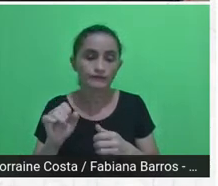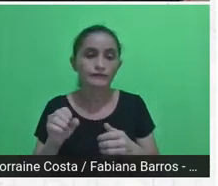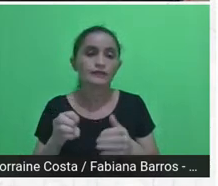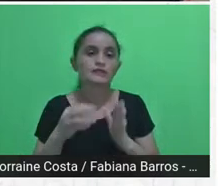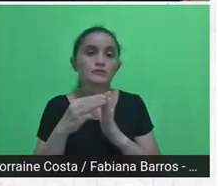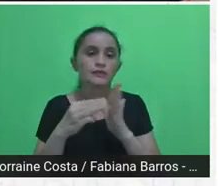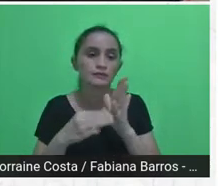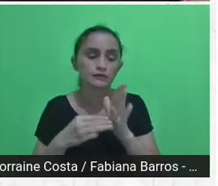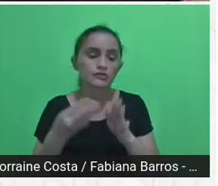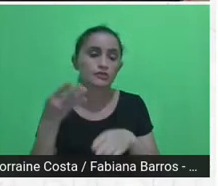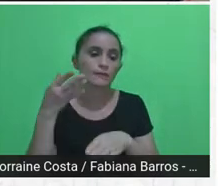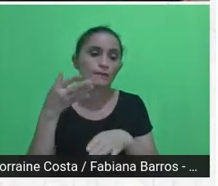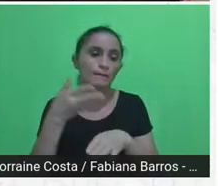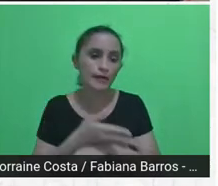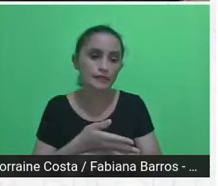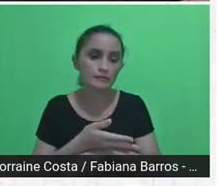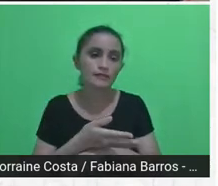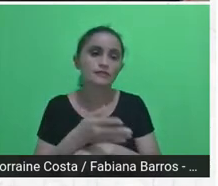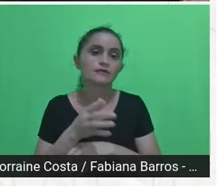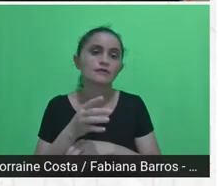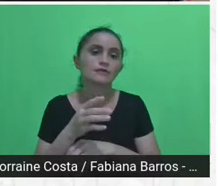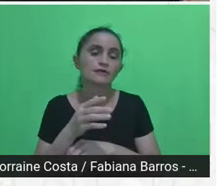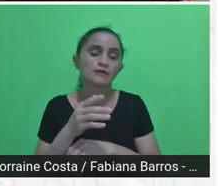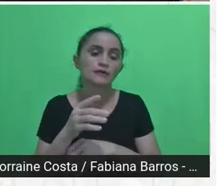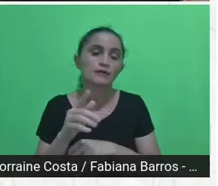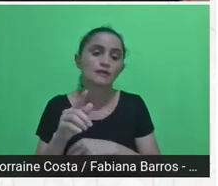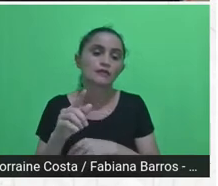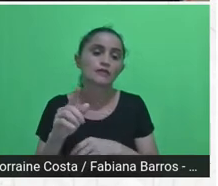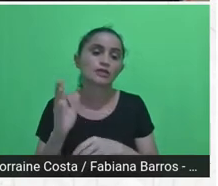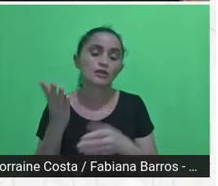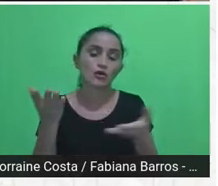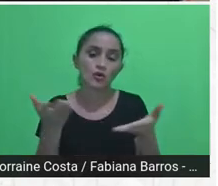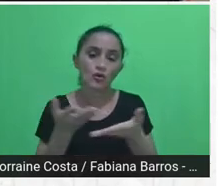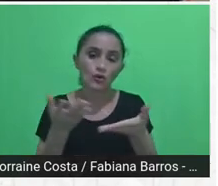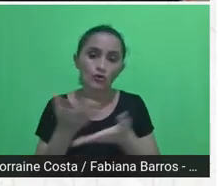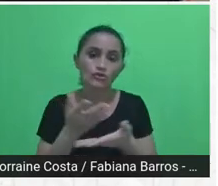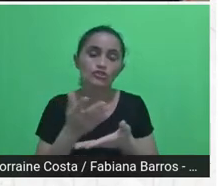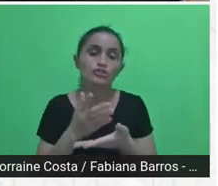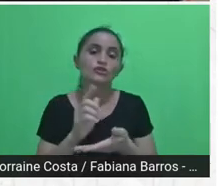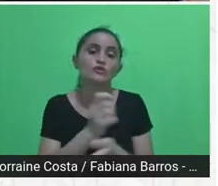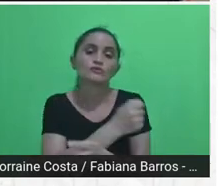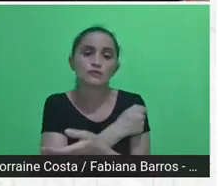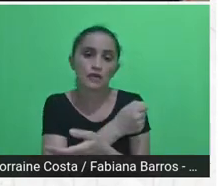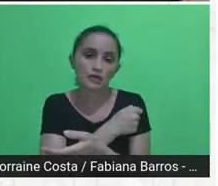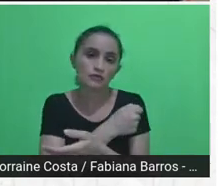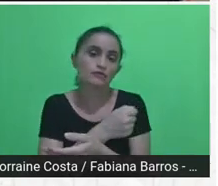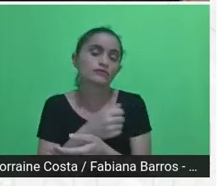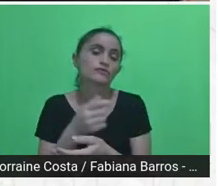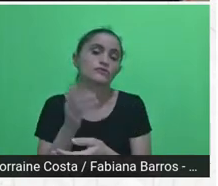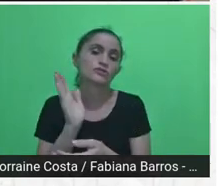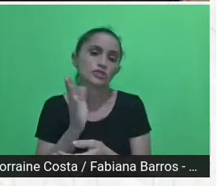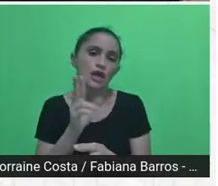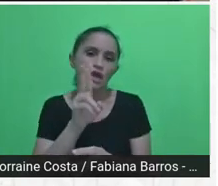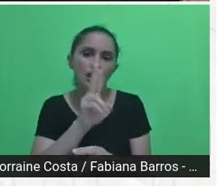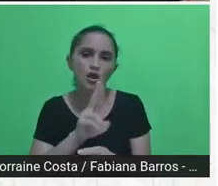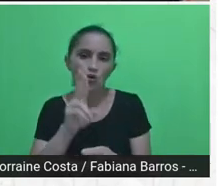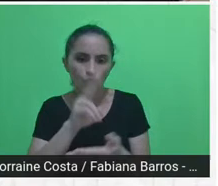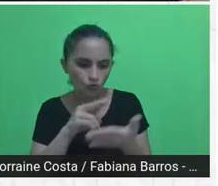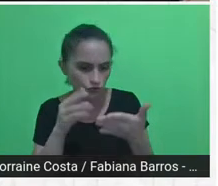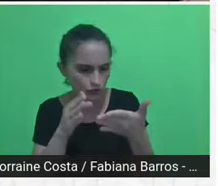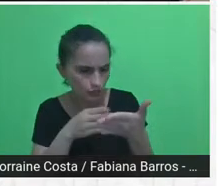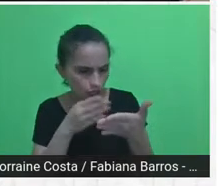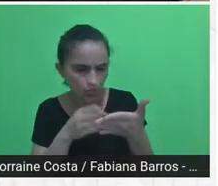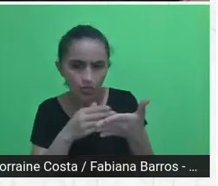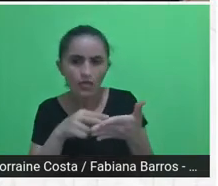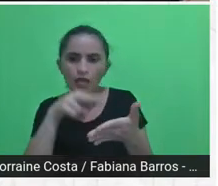sendo utilizadas e consultadas pelos alunos da especialização na